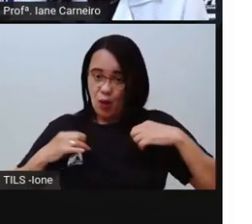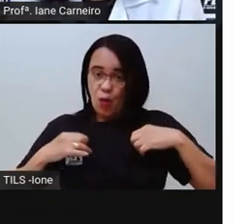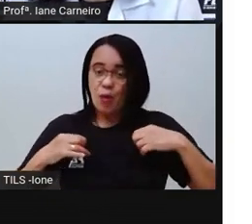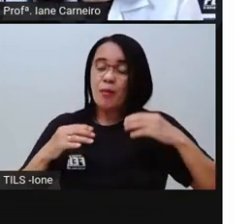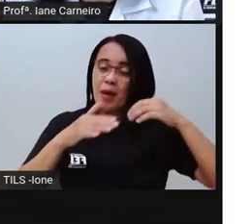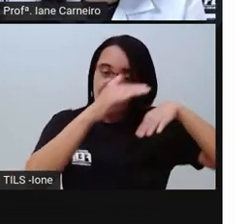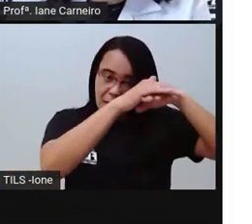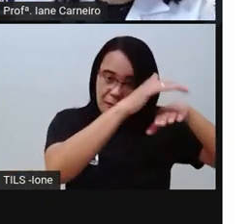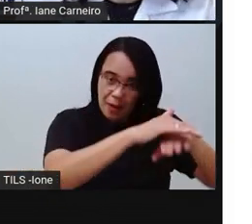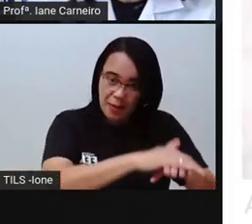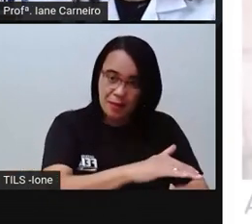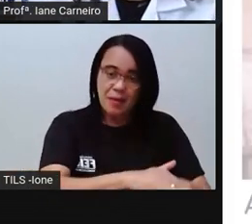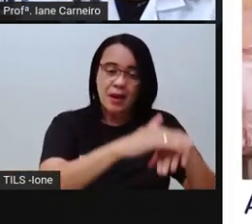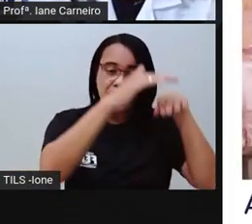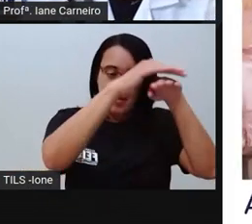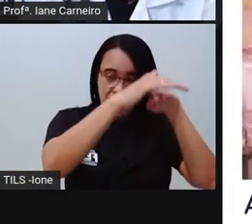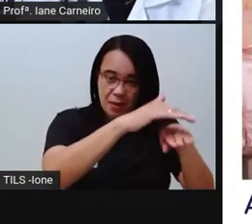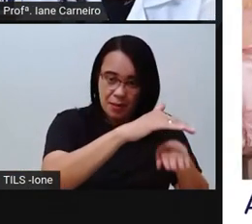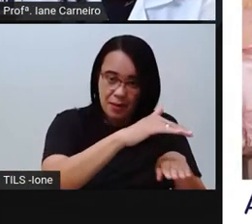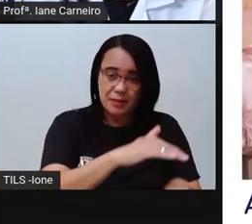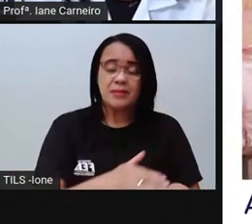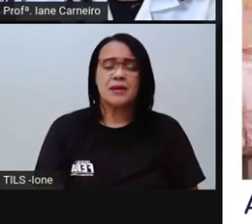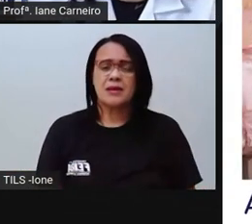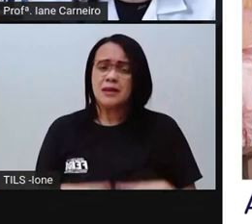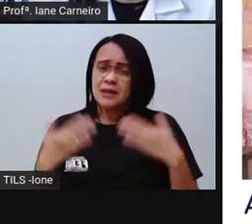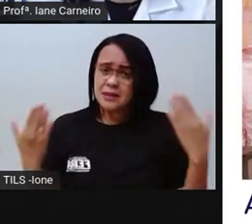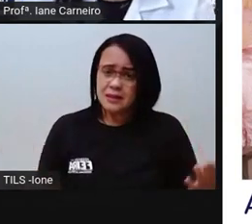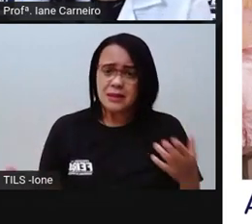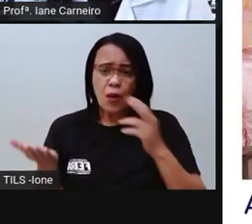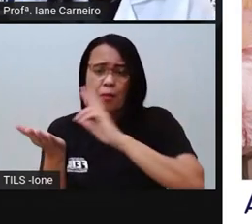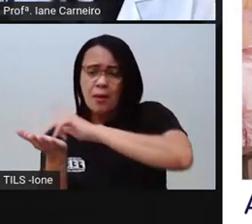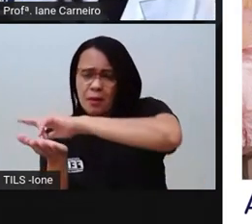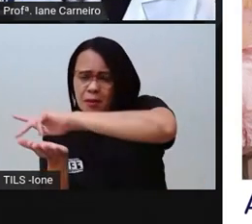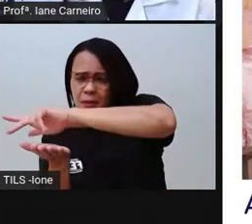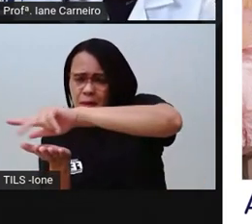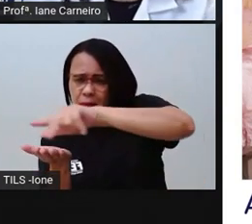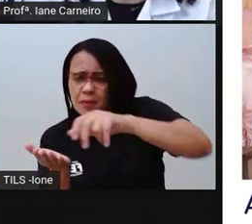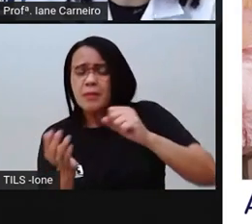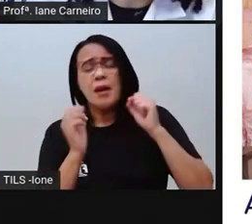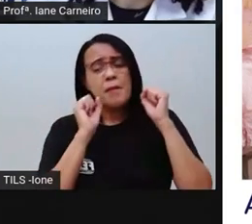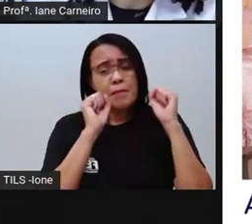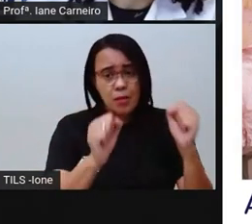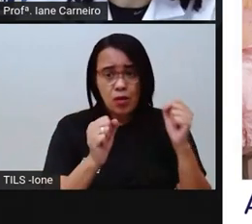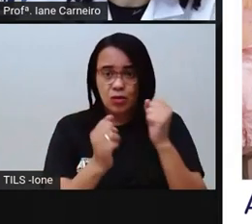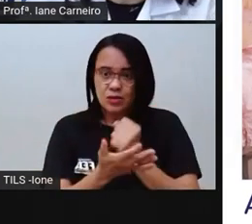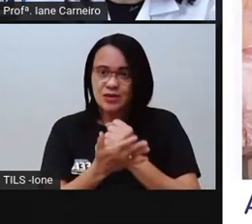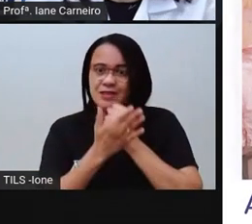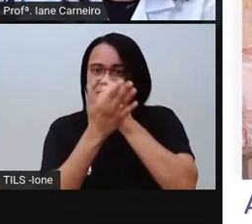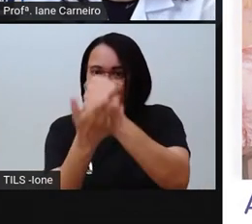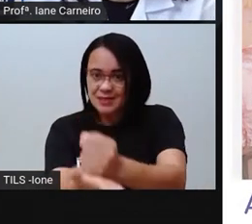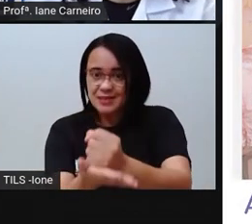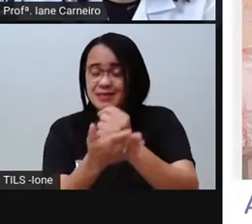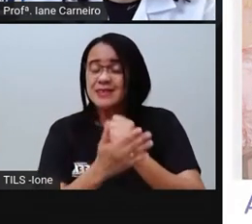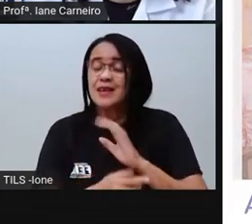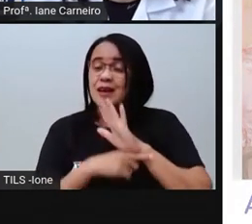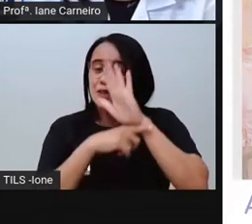tirou do varal, né? Então, tem diversas coisas que vocês podem contribuir em casa, não verdade?